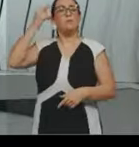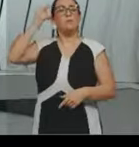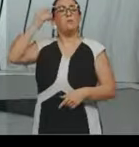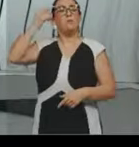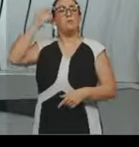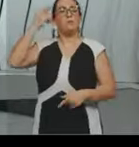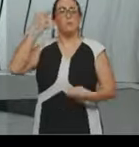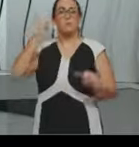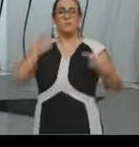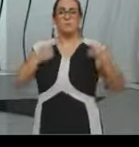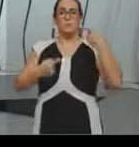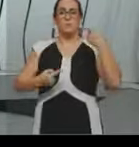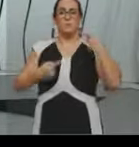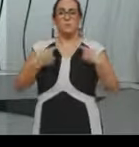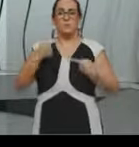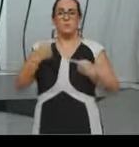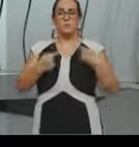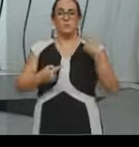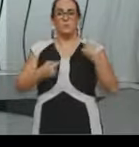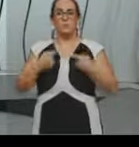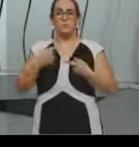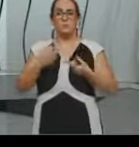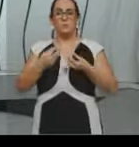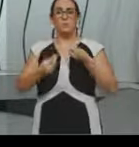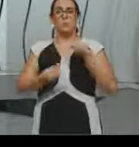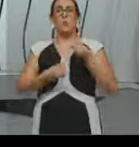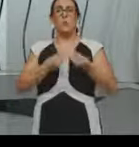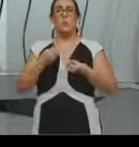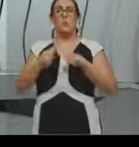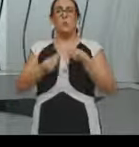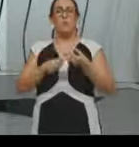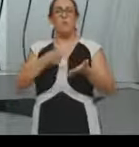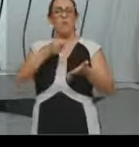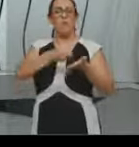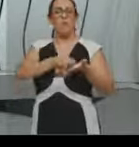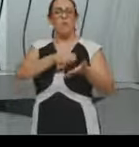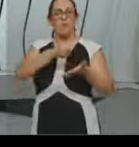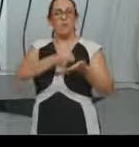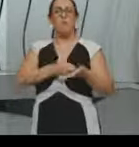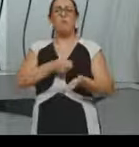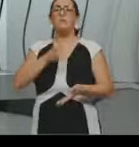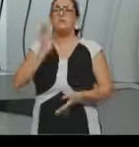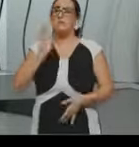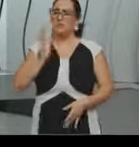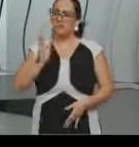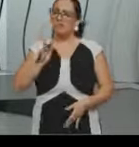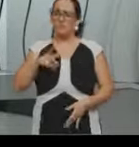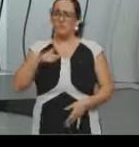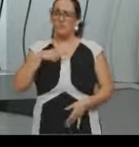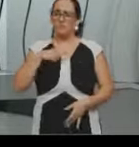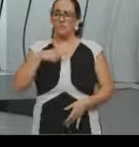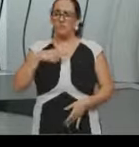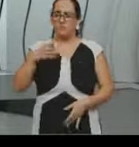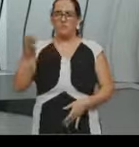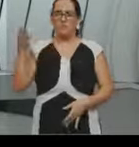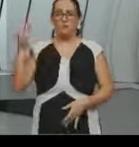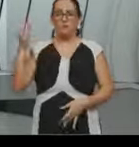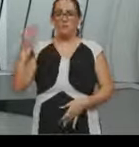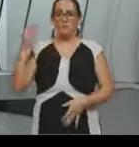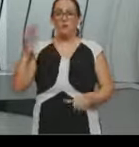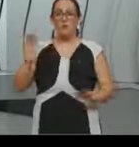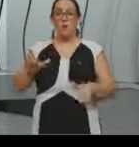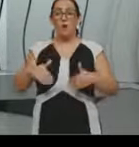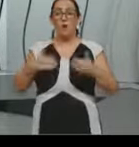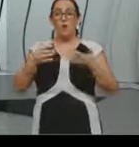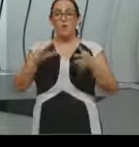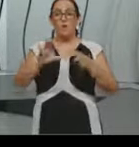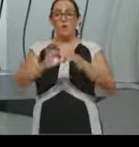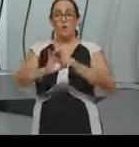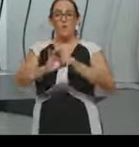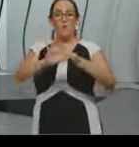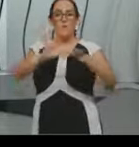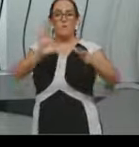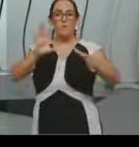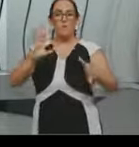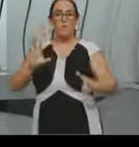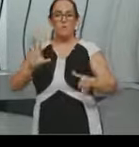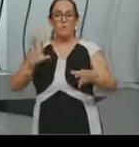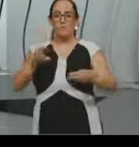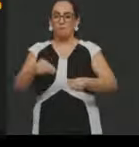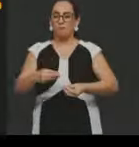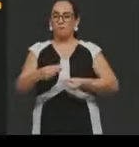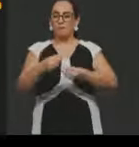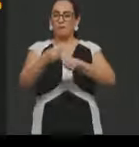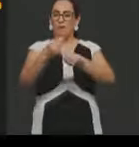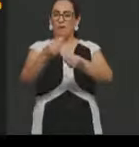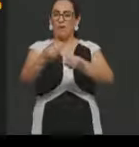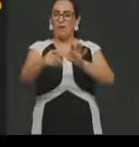política, né. As lutas, elas já existiam e ao conceder direitos, né, ao deixar, né,